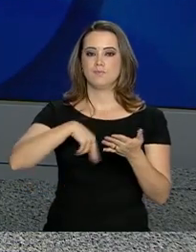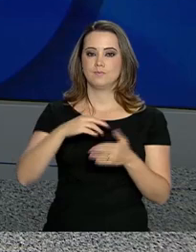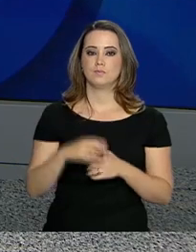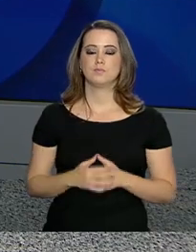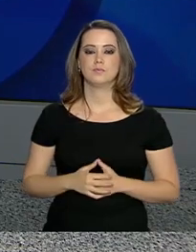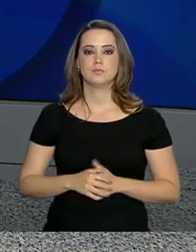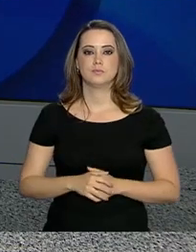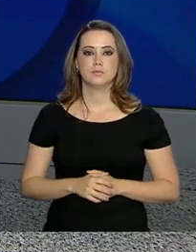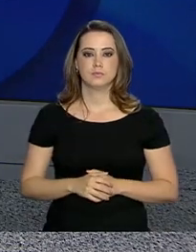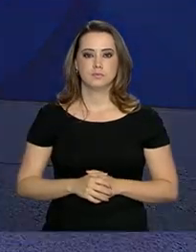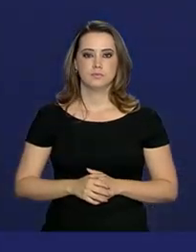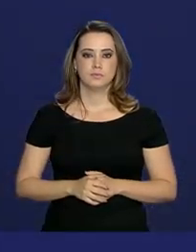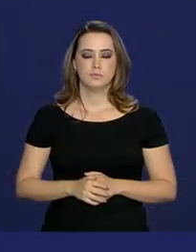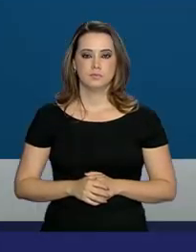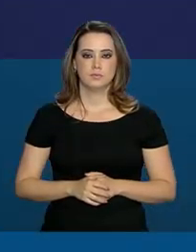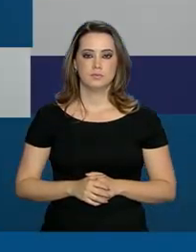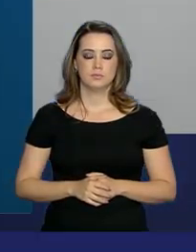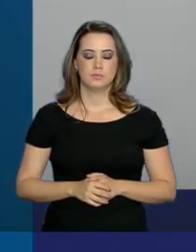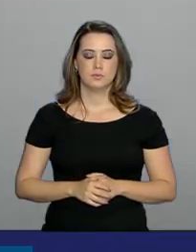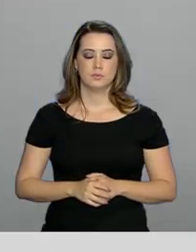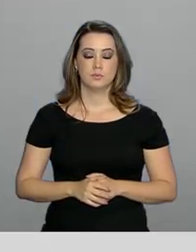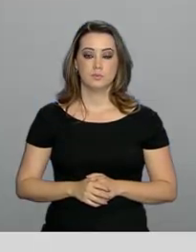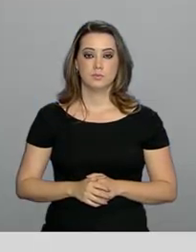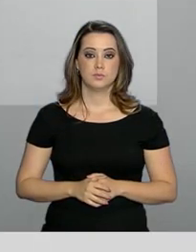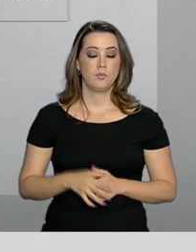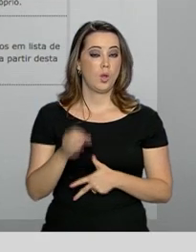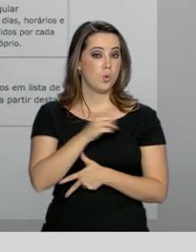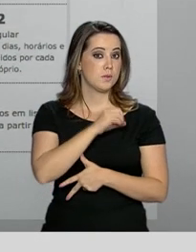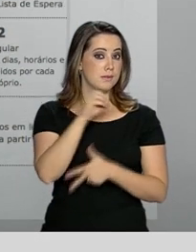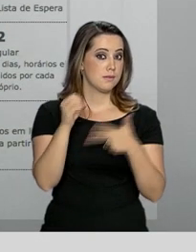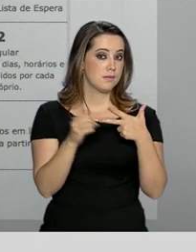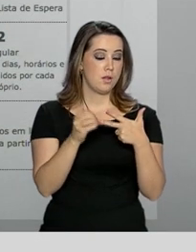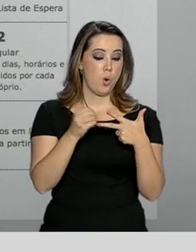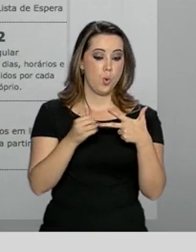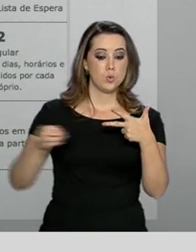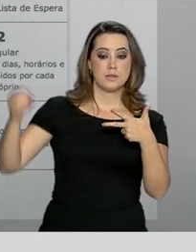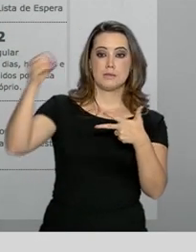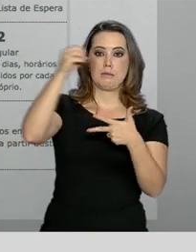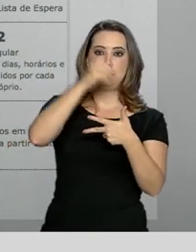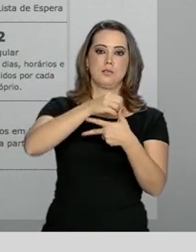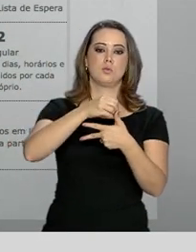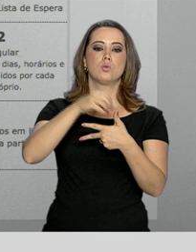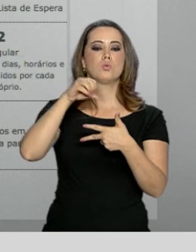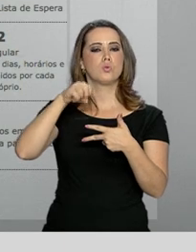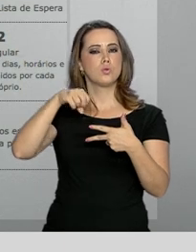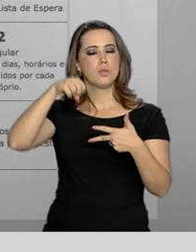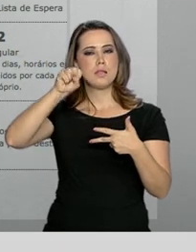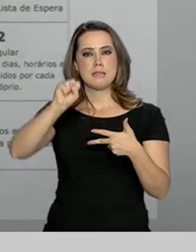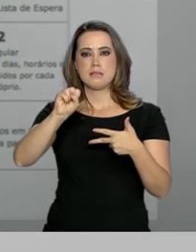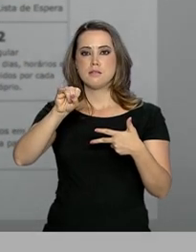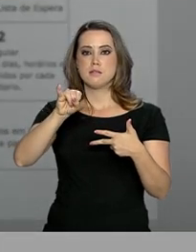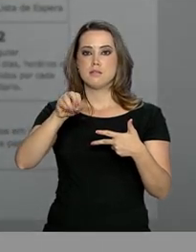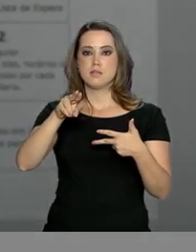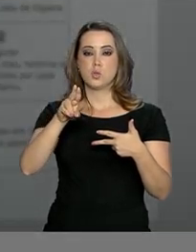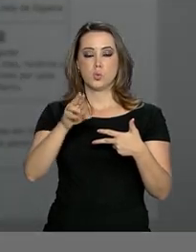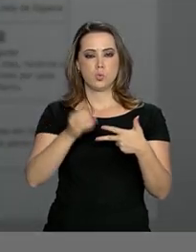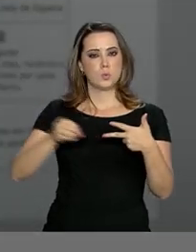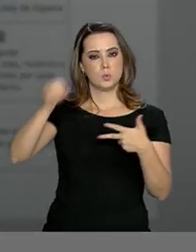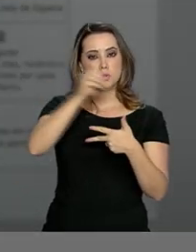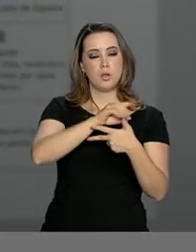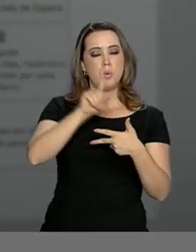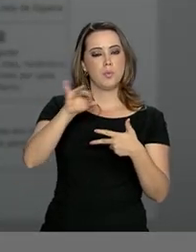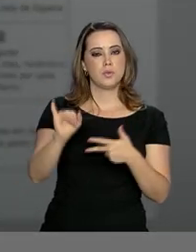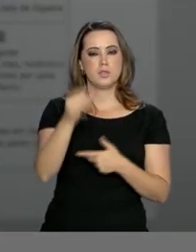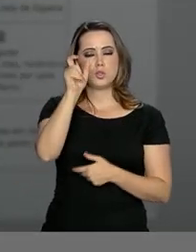prova de redação. O SISU, Sistema de Seleção Unificada, é uma oportunidade para os estudantes que